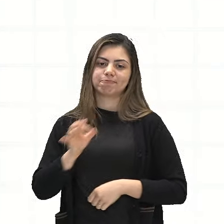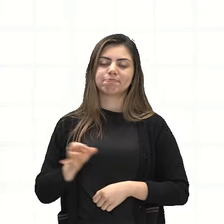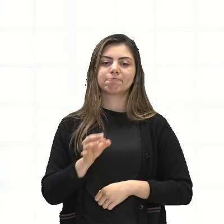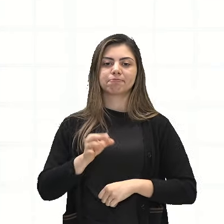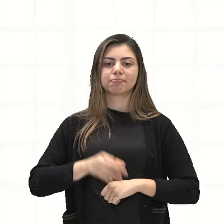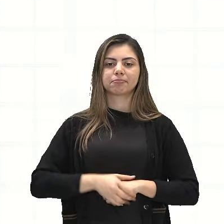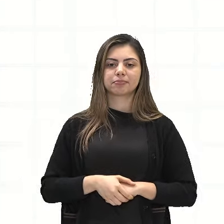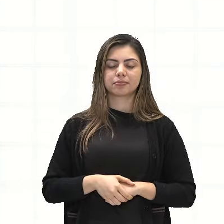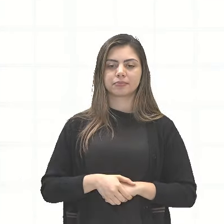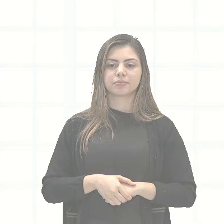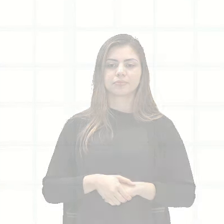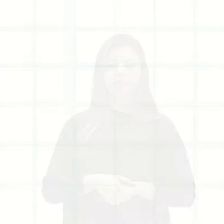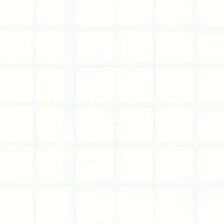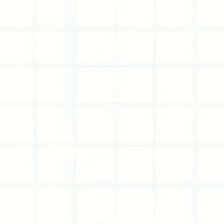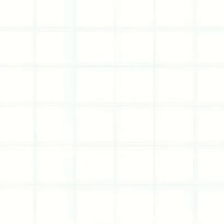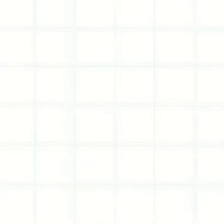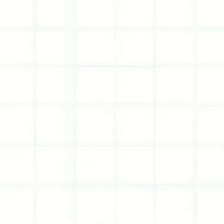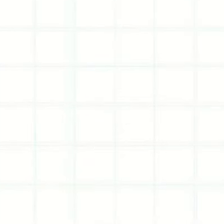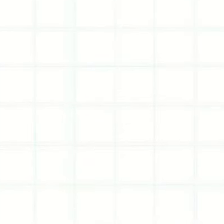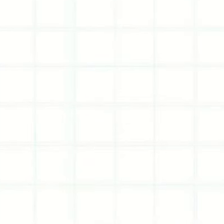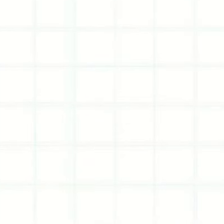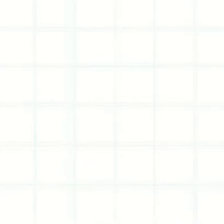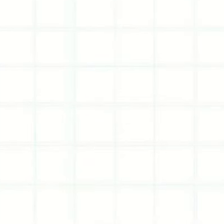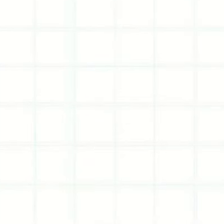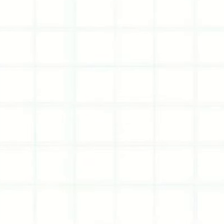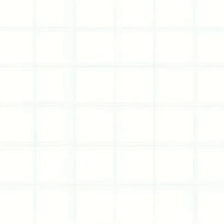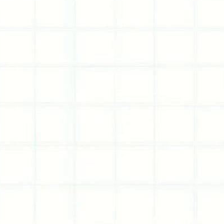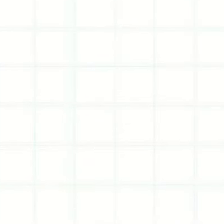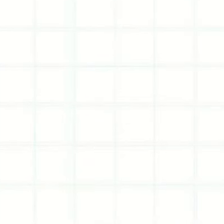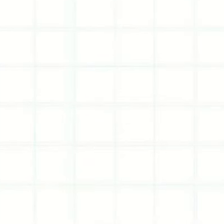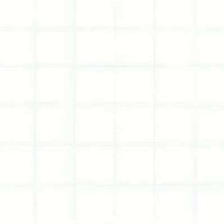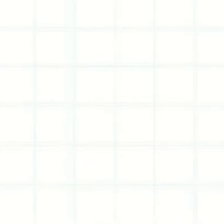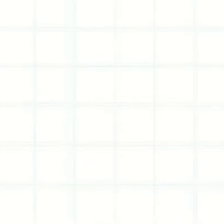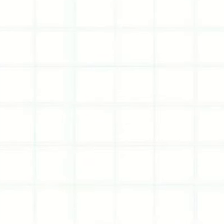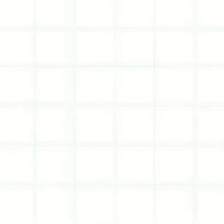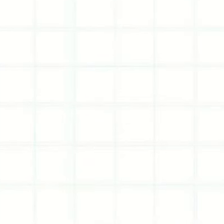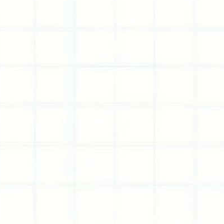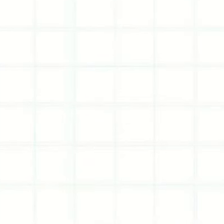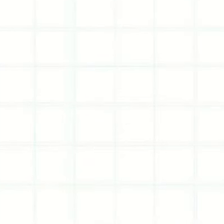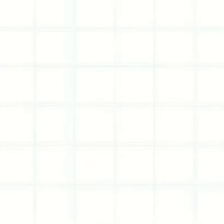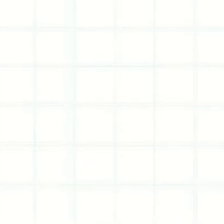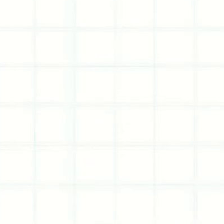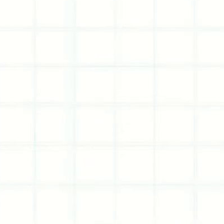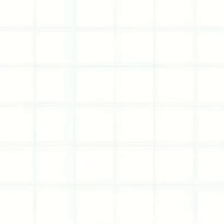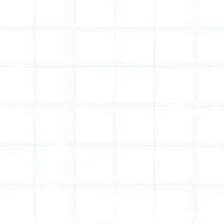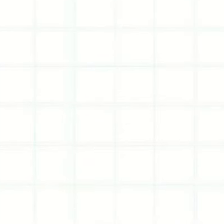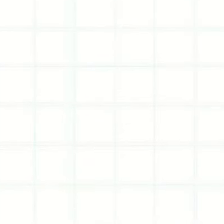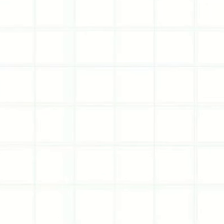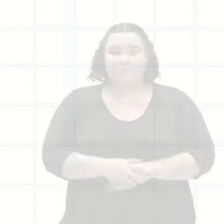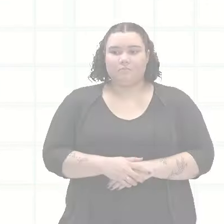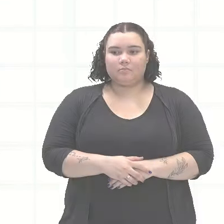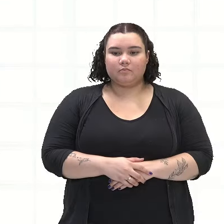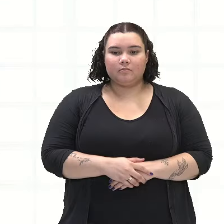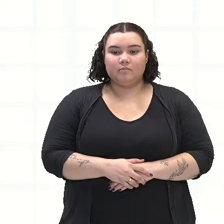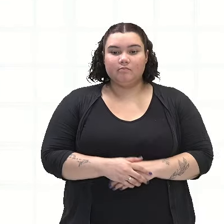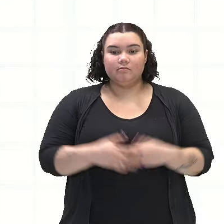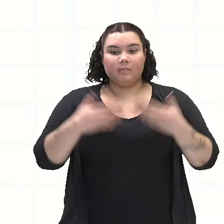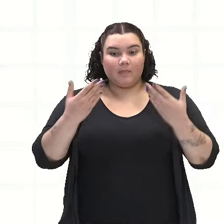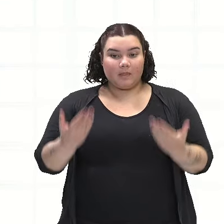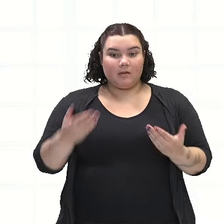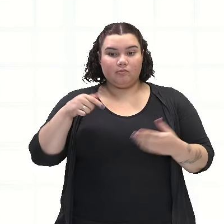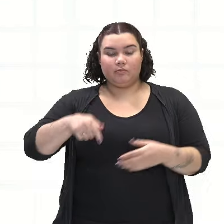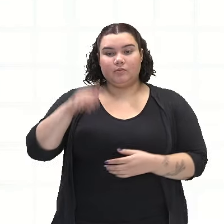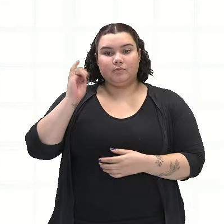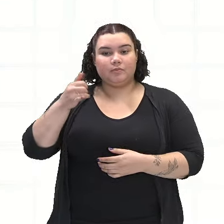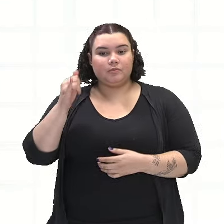certinho? Então, esse conto, como já foi colocado sobre o conto, é uma narrativa